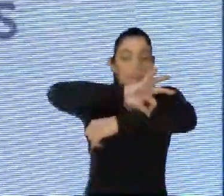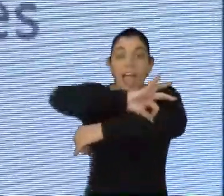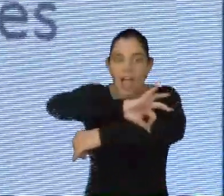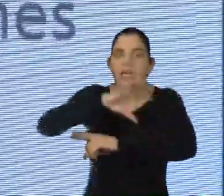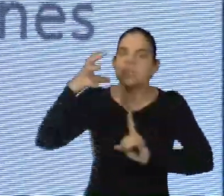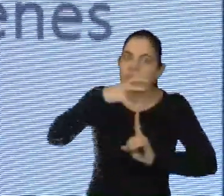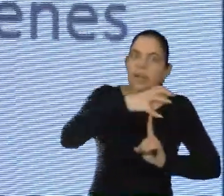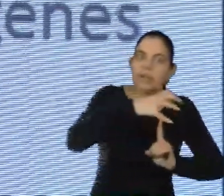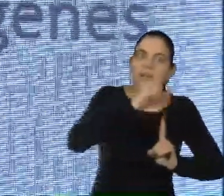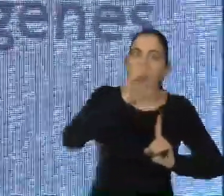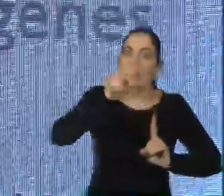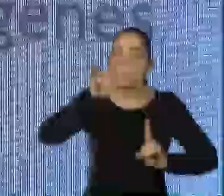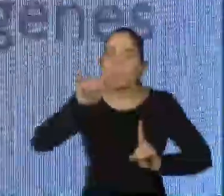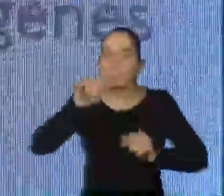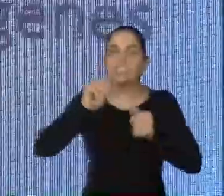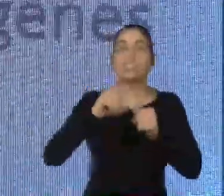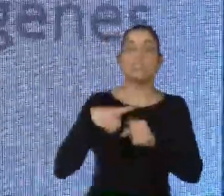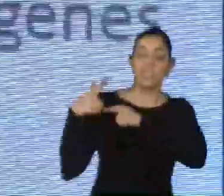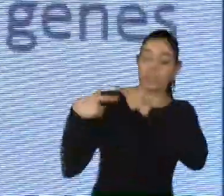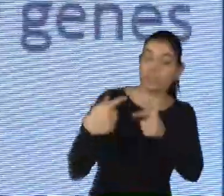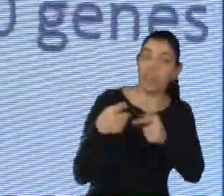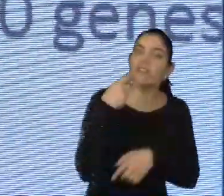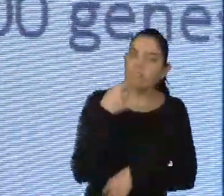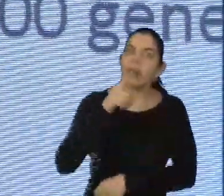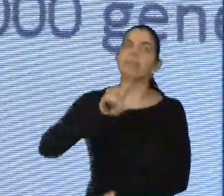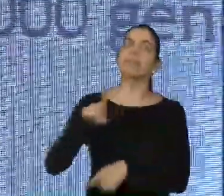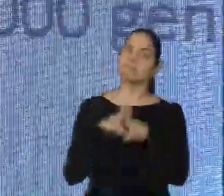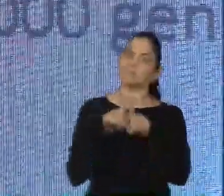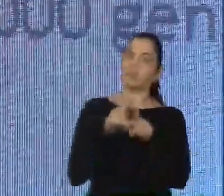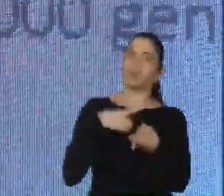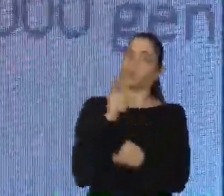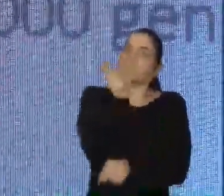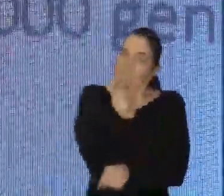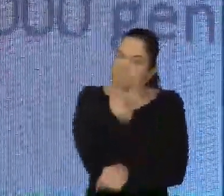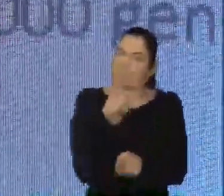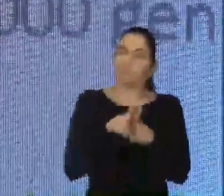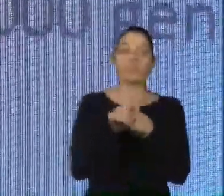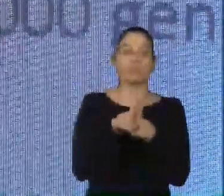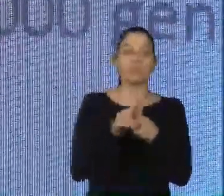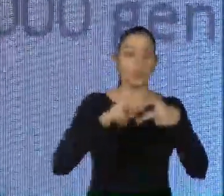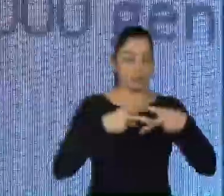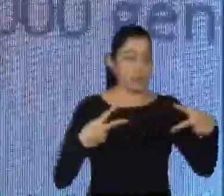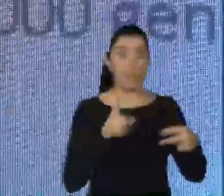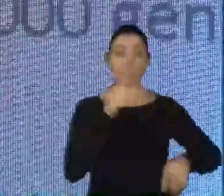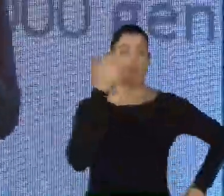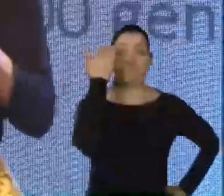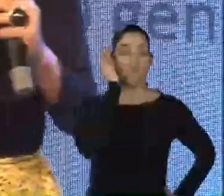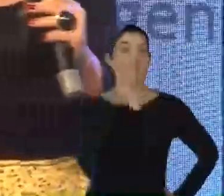genes, interfere na epigenética, que a gente vai falar agora. E tem uma parte do nosso DNA que a gente simplesmente não conhece.